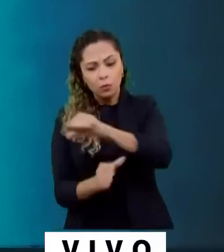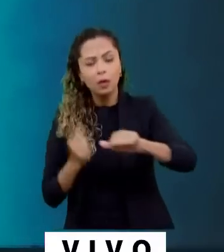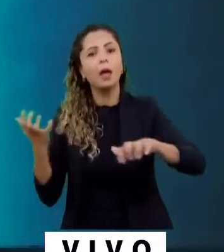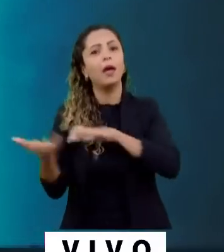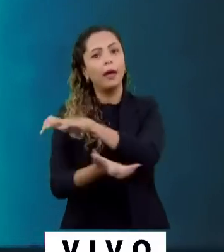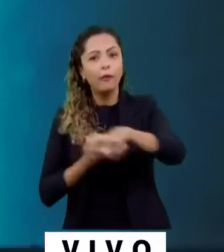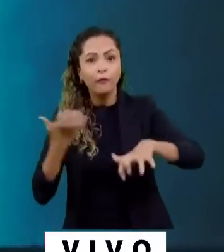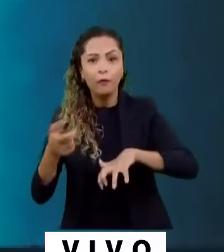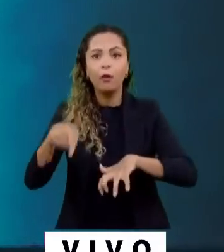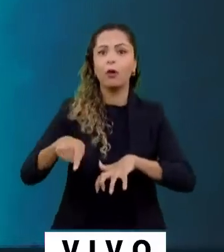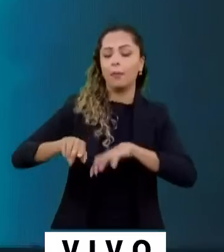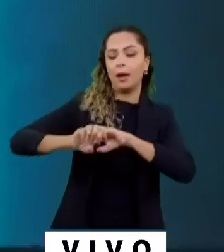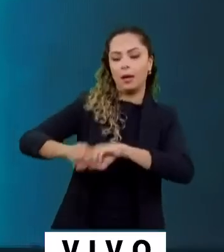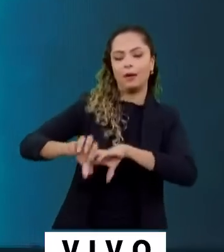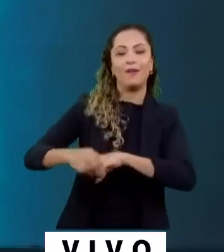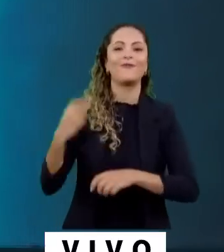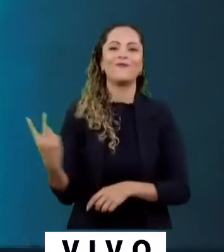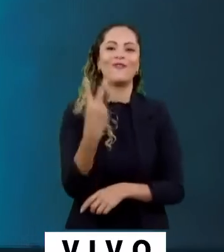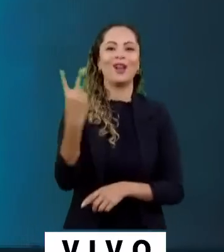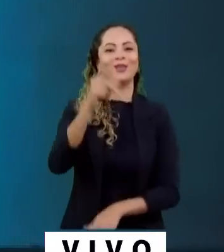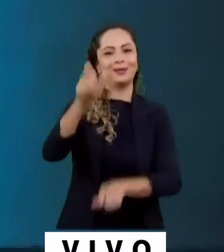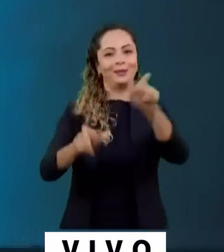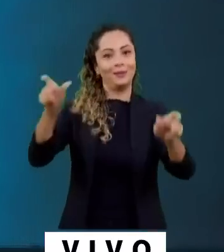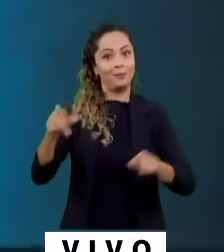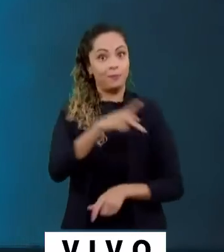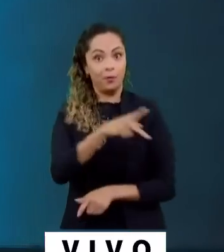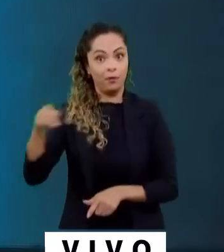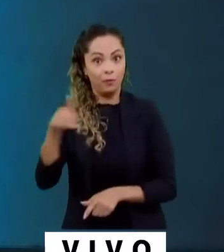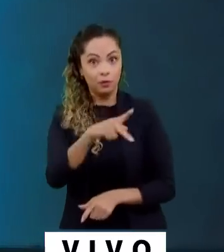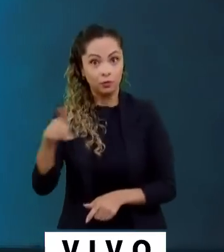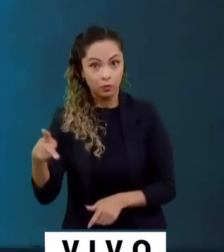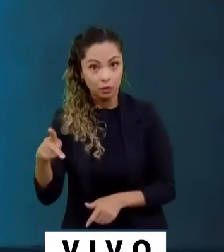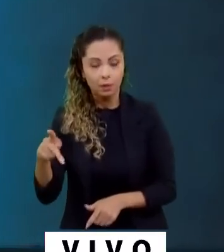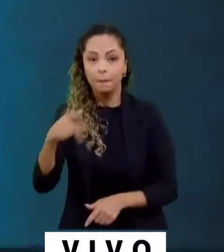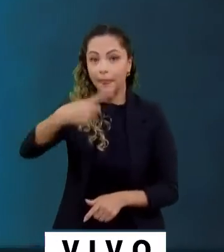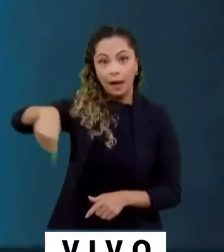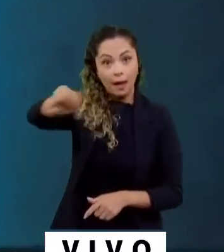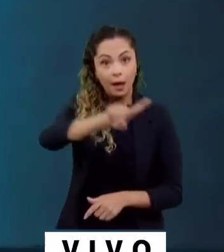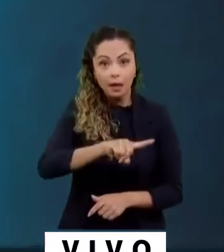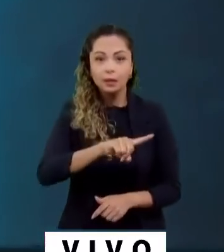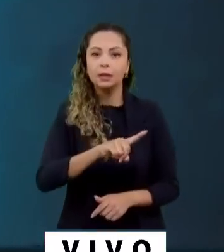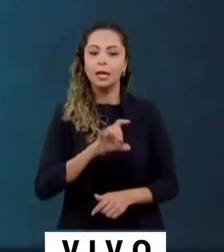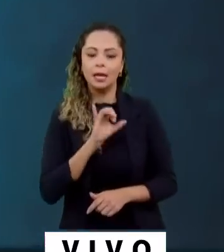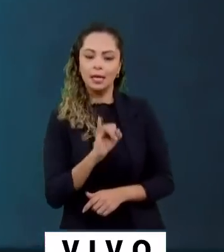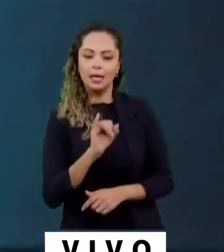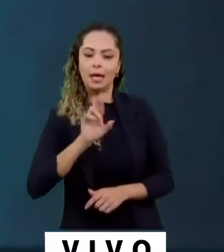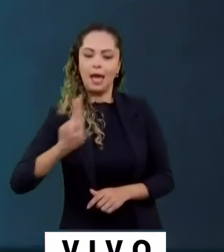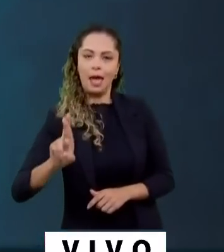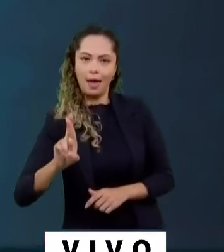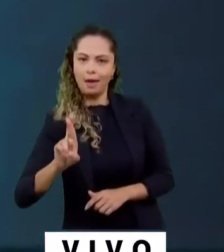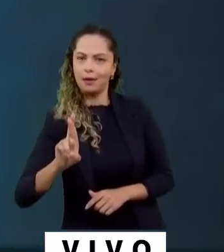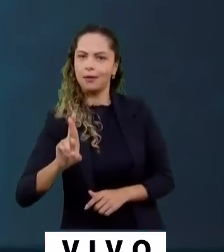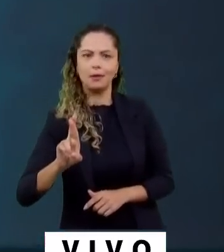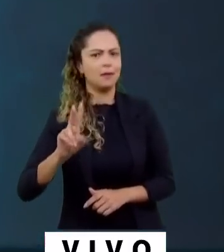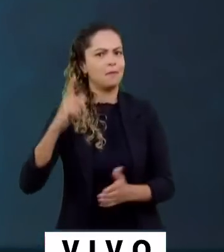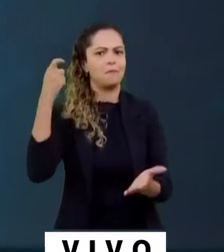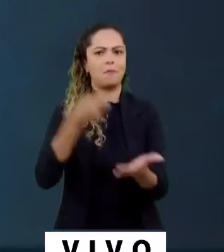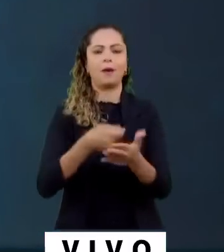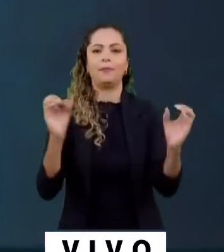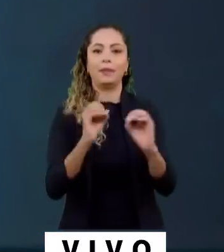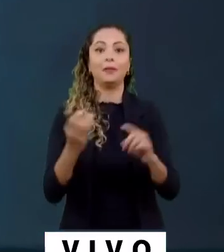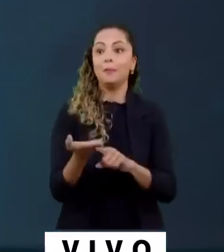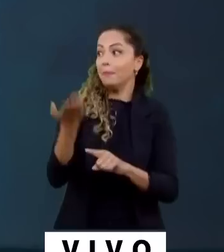valorizando os professores, isentando todos eles do imposto de renda, como era antes de 1964.